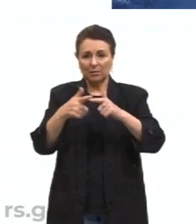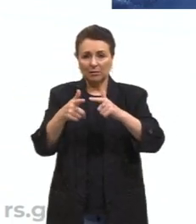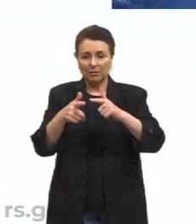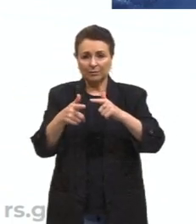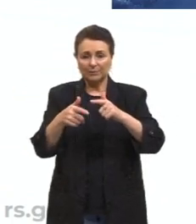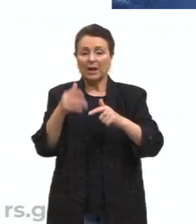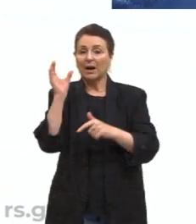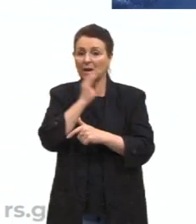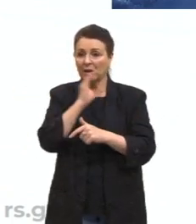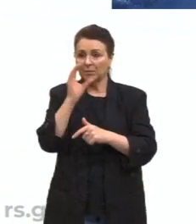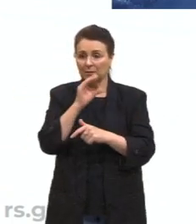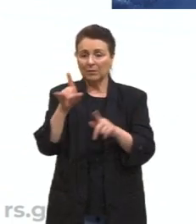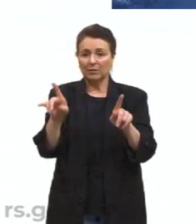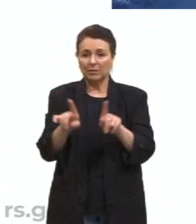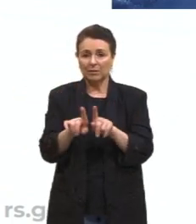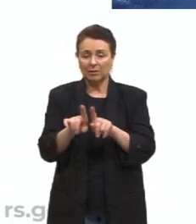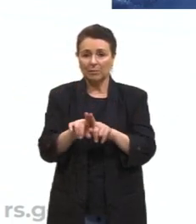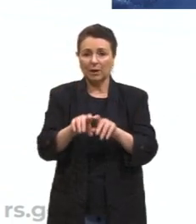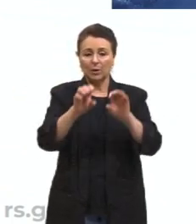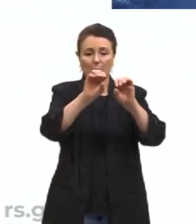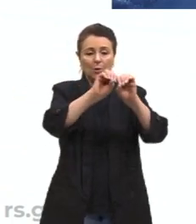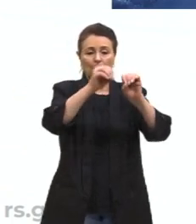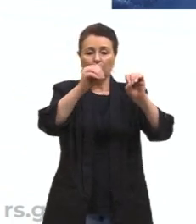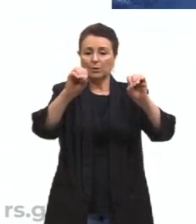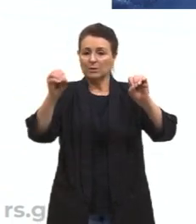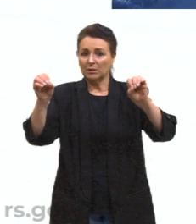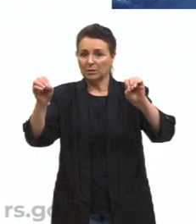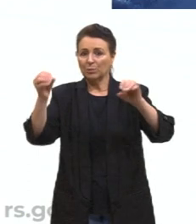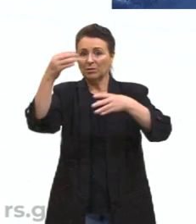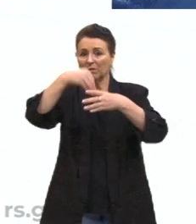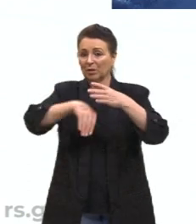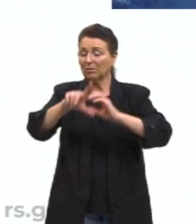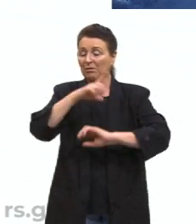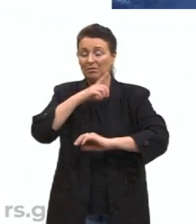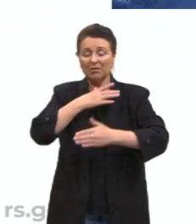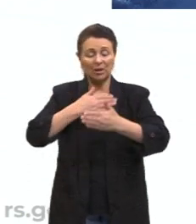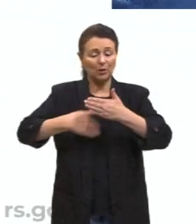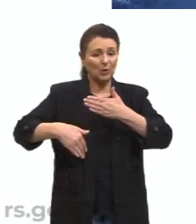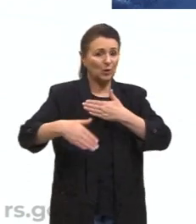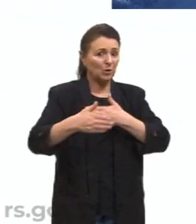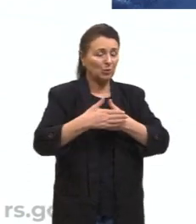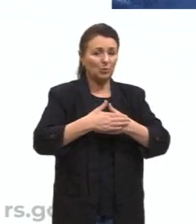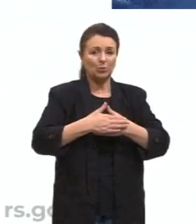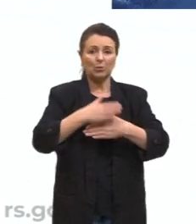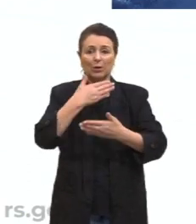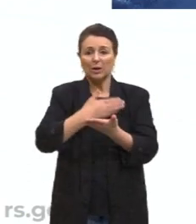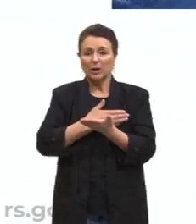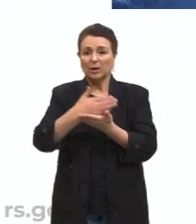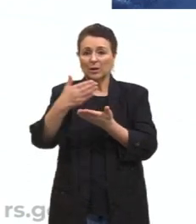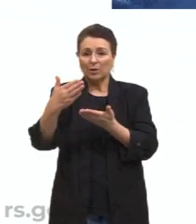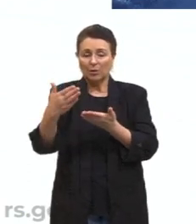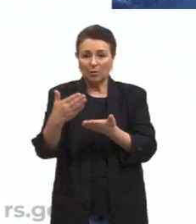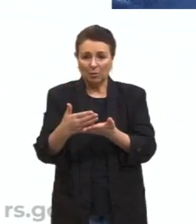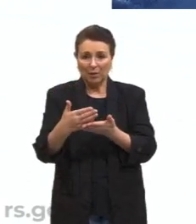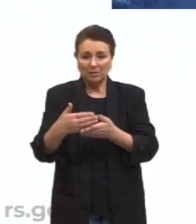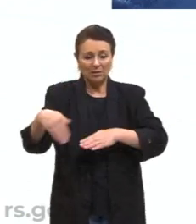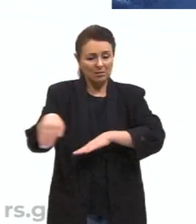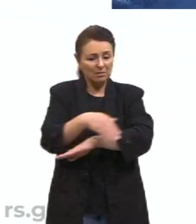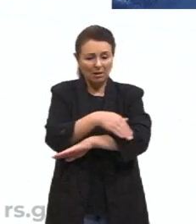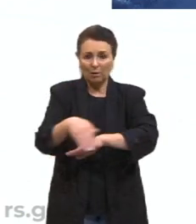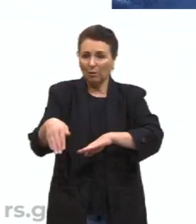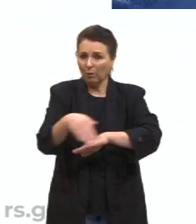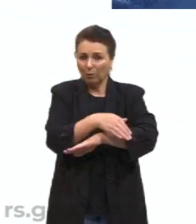Sim, o oceano é onde vai tudo, né? Exatamente. O oceano começa no bueiro ali, onde a gente está, o nosso canudinho,